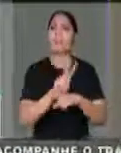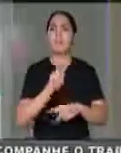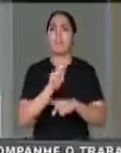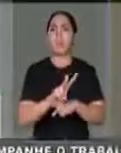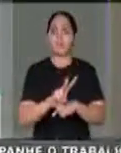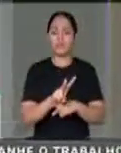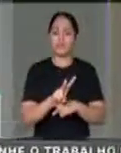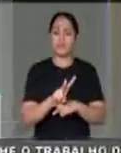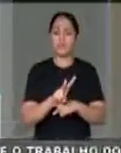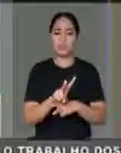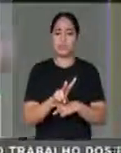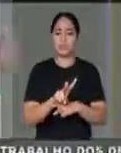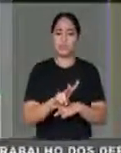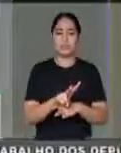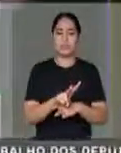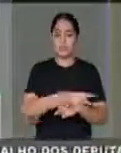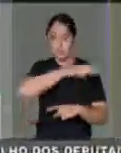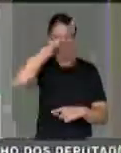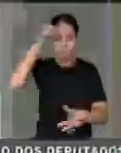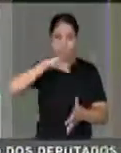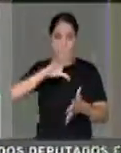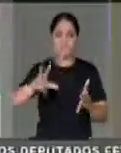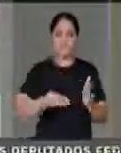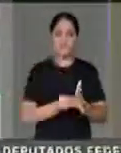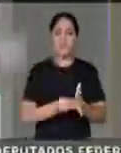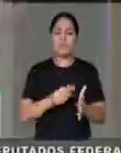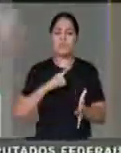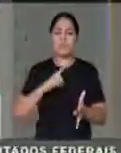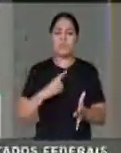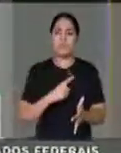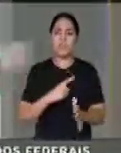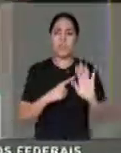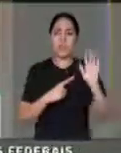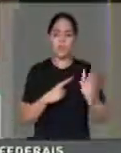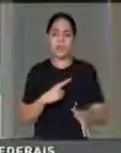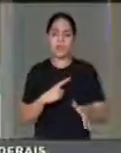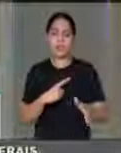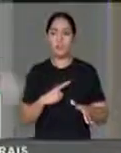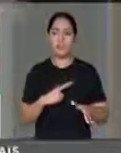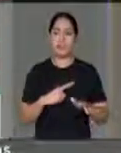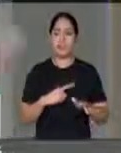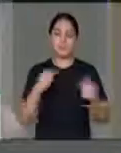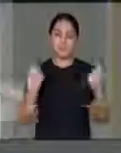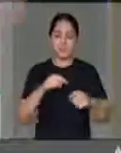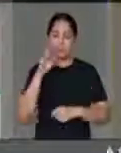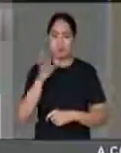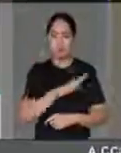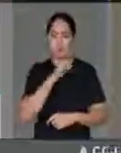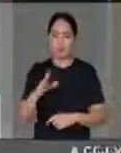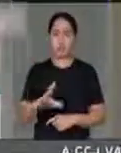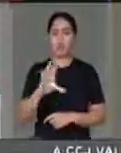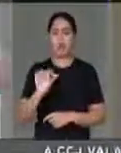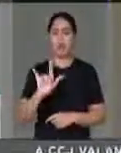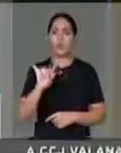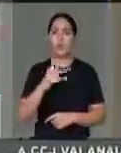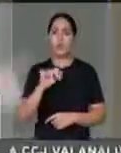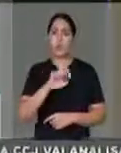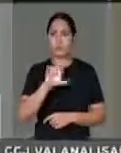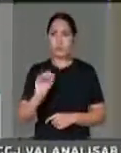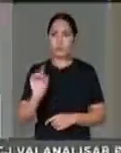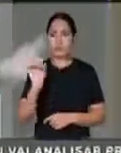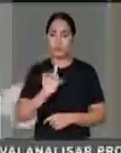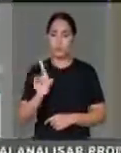essa terra. Então, em defesa da Amazônia e da biodiversidade brasileira, é fundamental interromper esse ciclo. Colapso não é acidente,